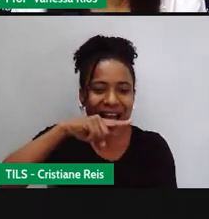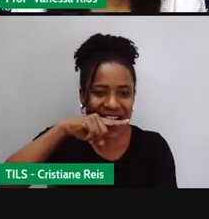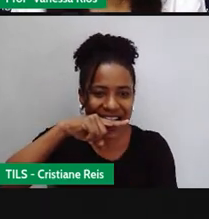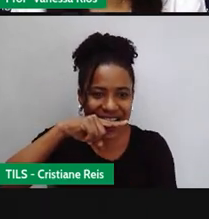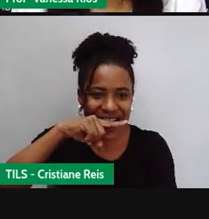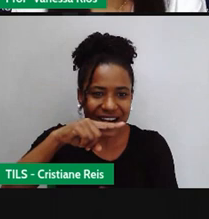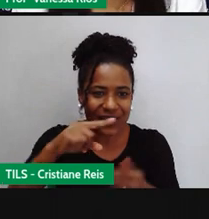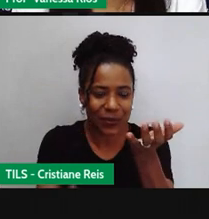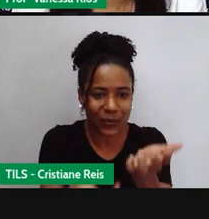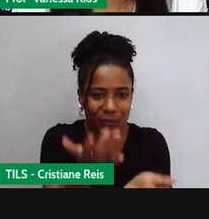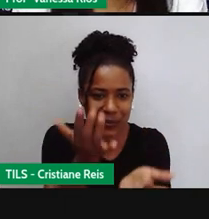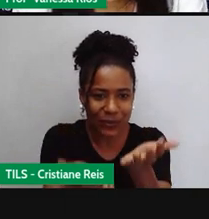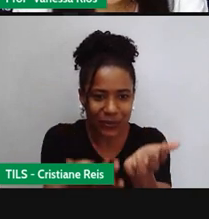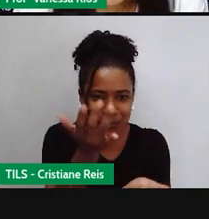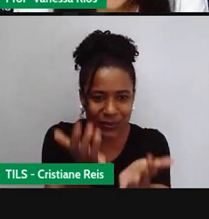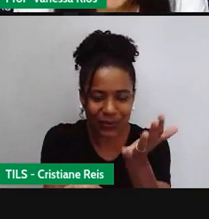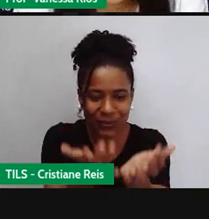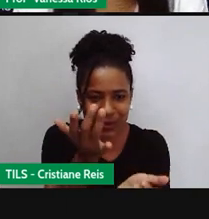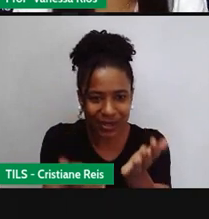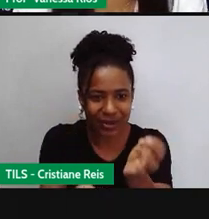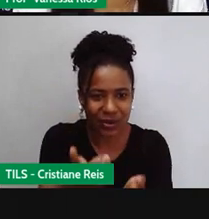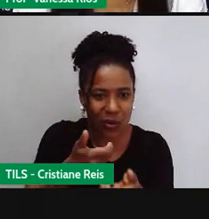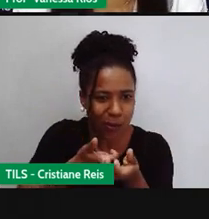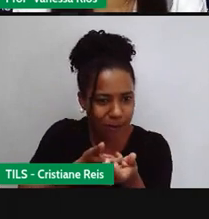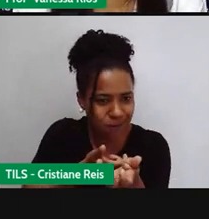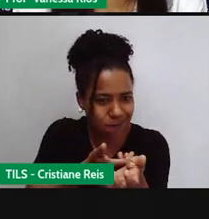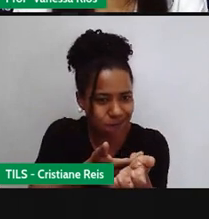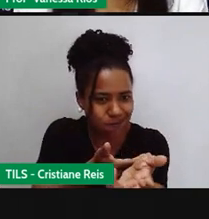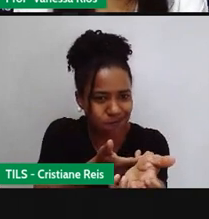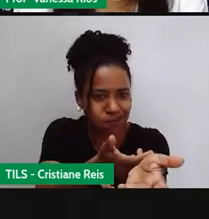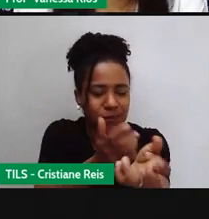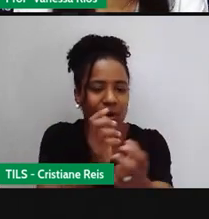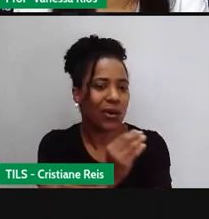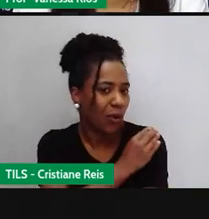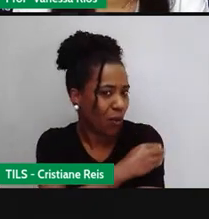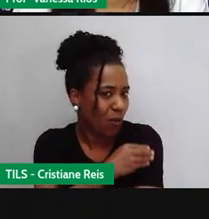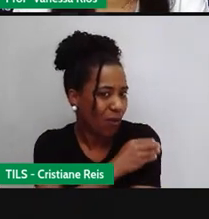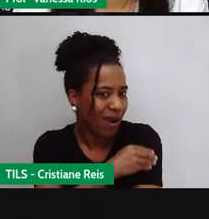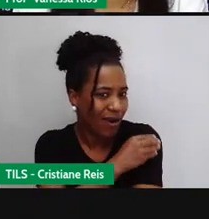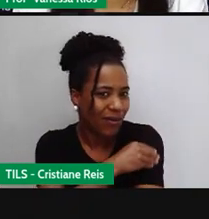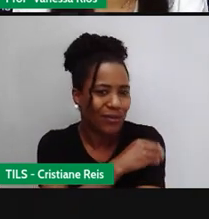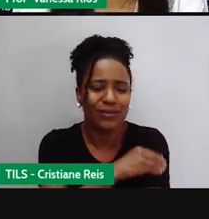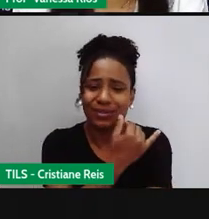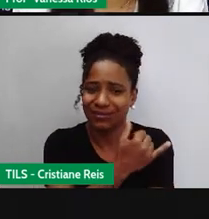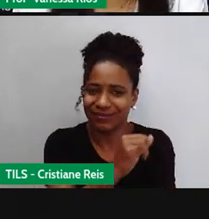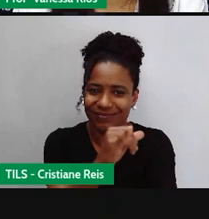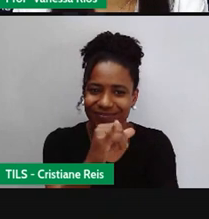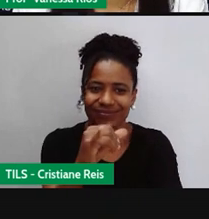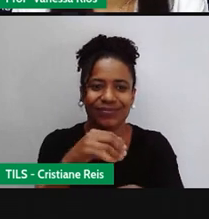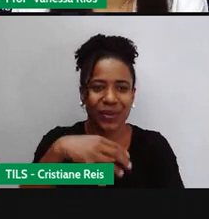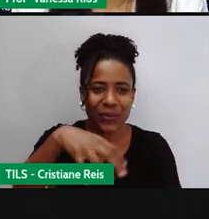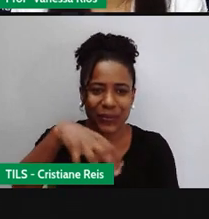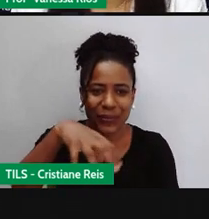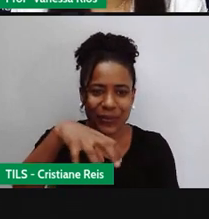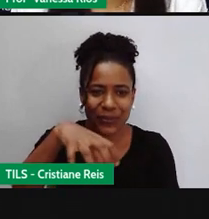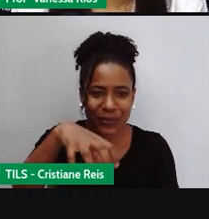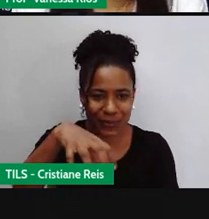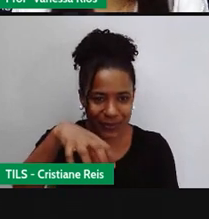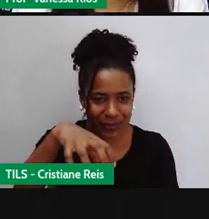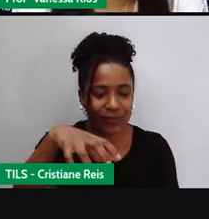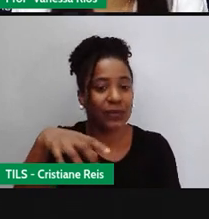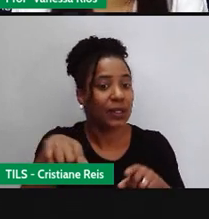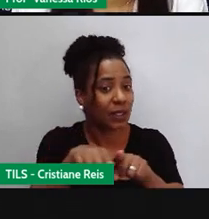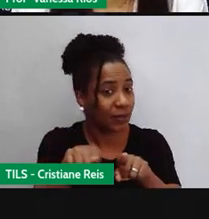de açúcar. E outros e outros combustíveis que produzem energia relacionados aí a produtos